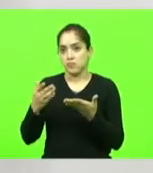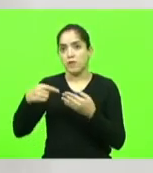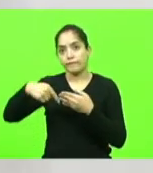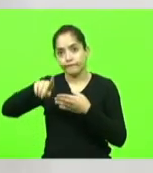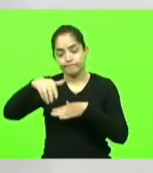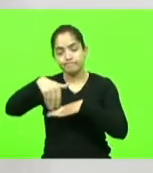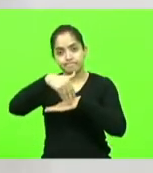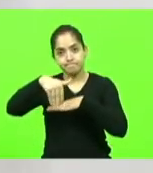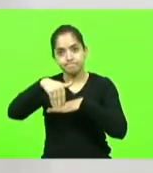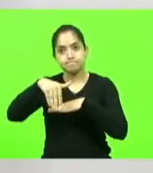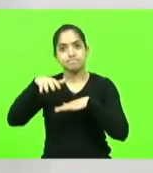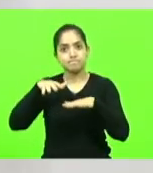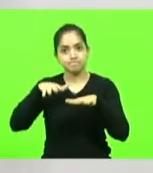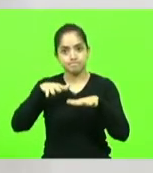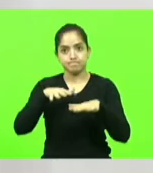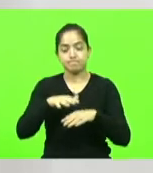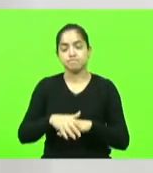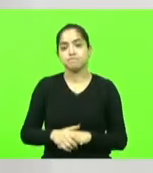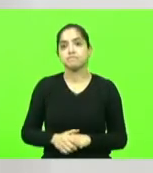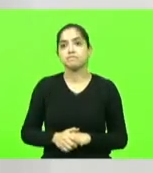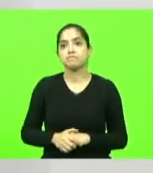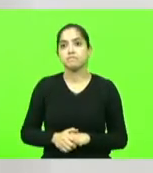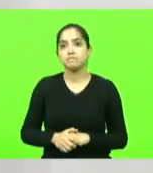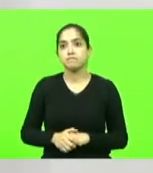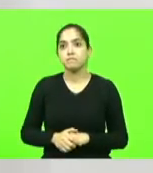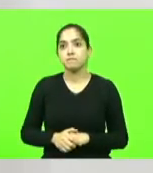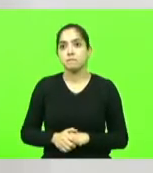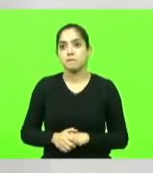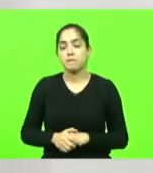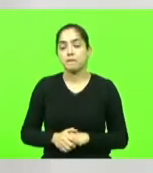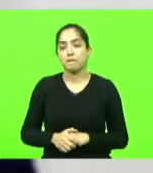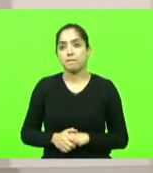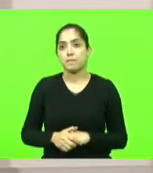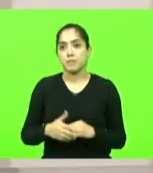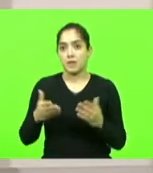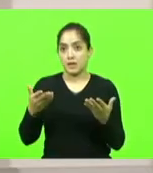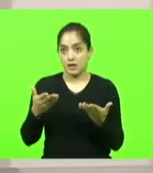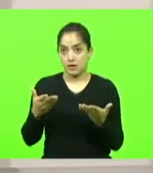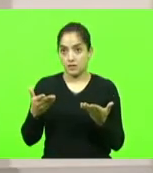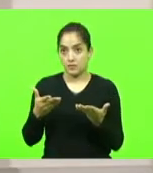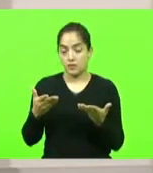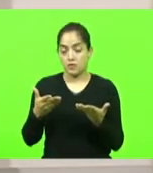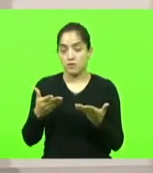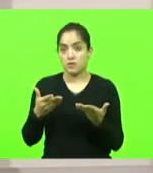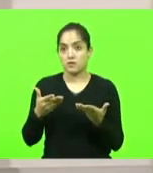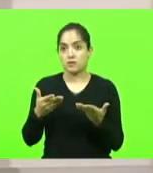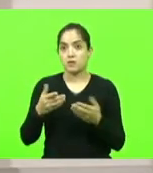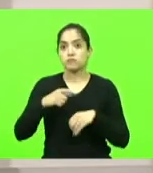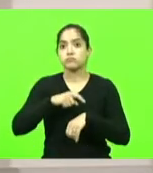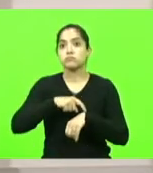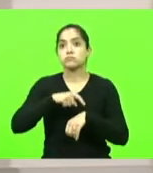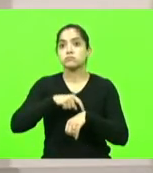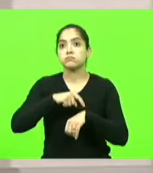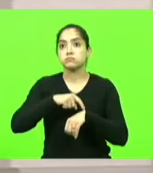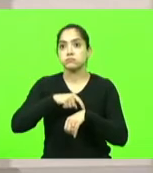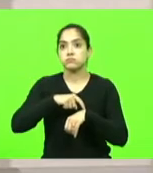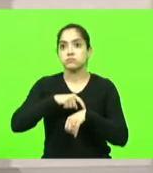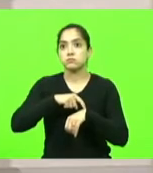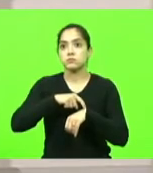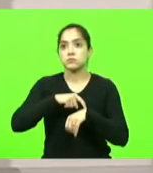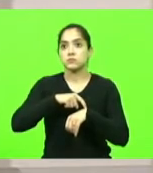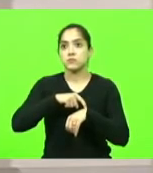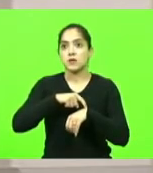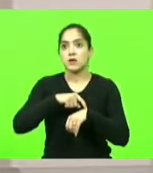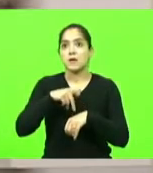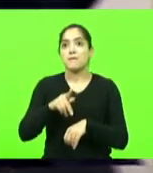obrigado senhor presidente obrigado deputado Kennedy Kennedy agora o horário é do partido dos